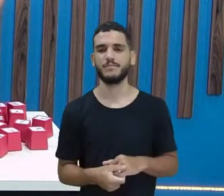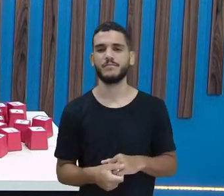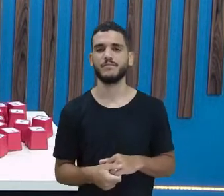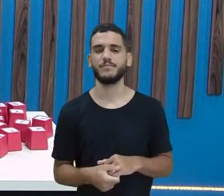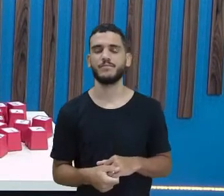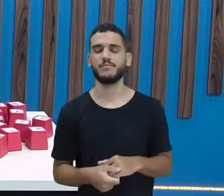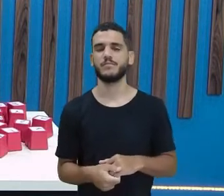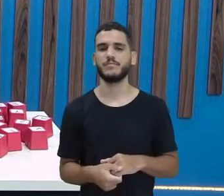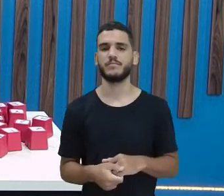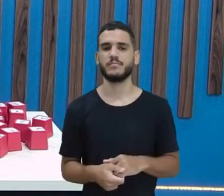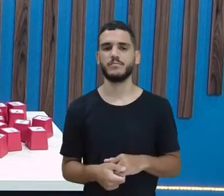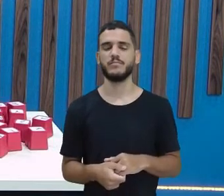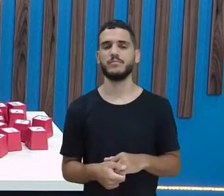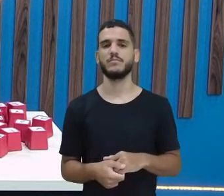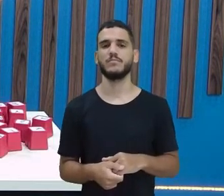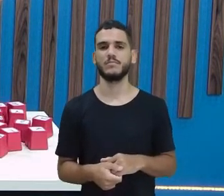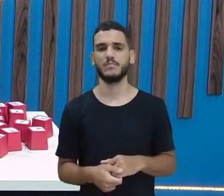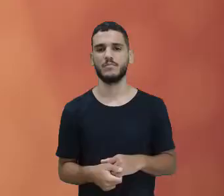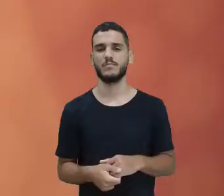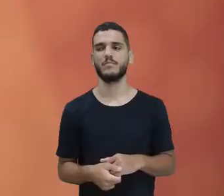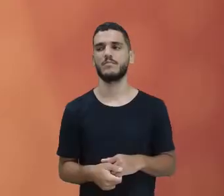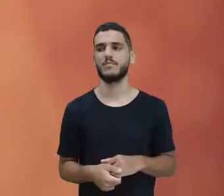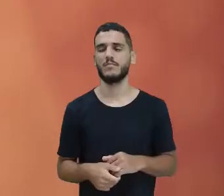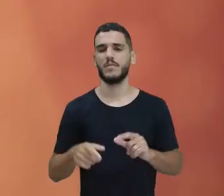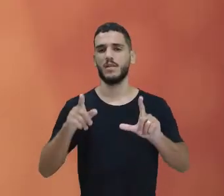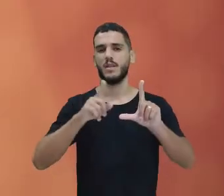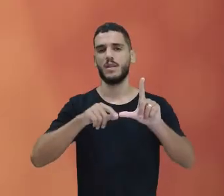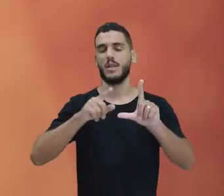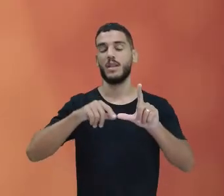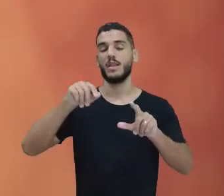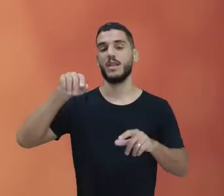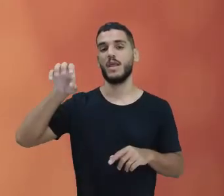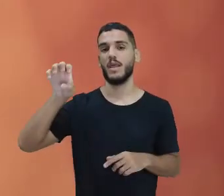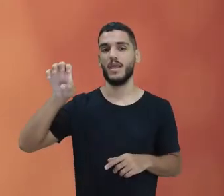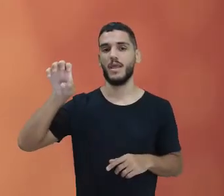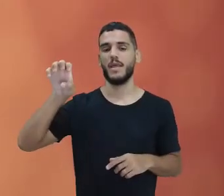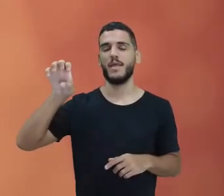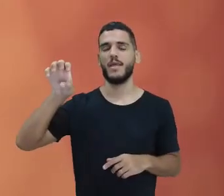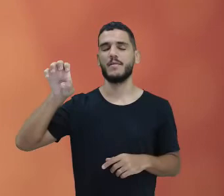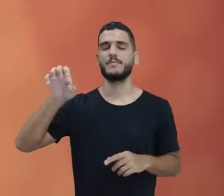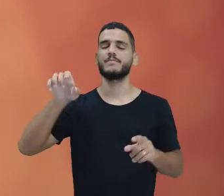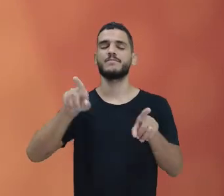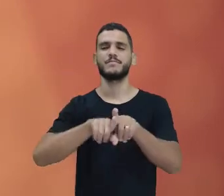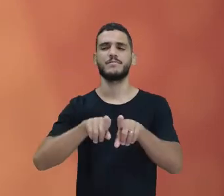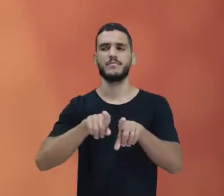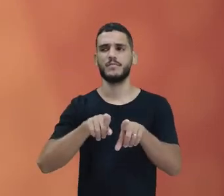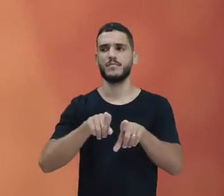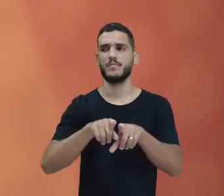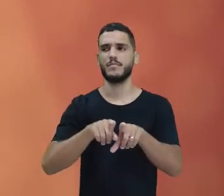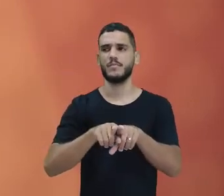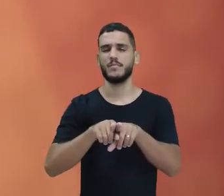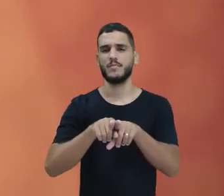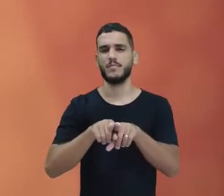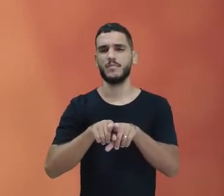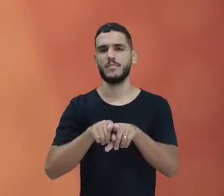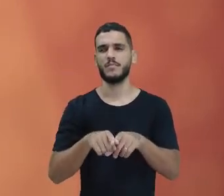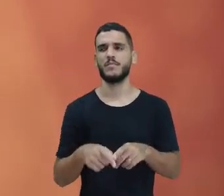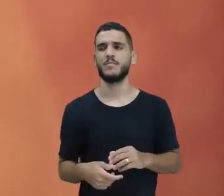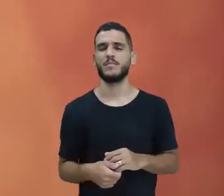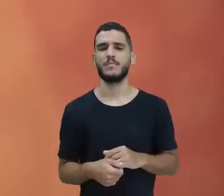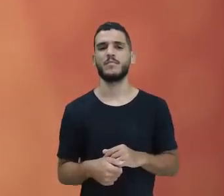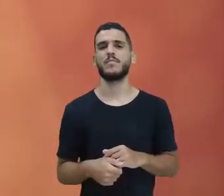o som da letra E, E, mas eu tenho também o som de E.